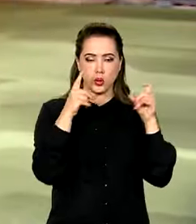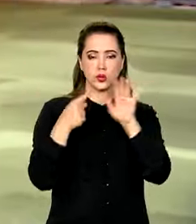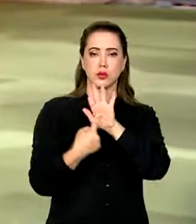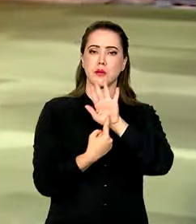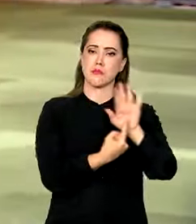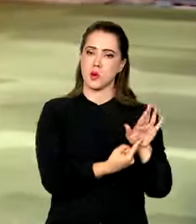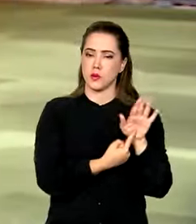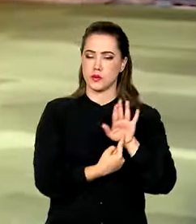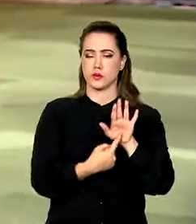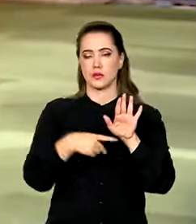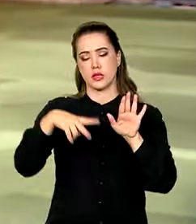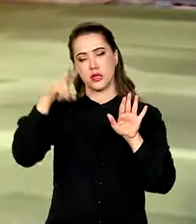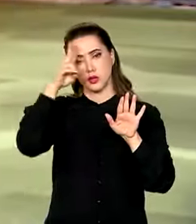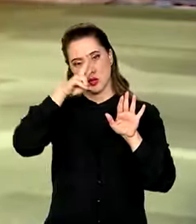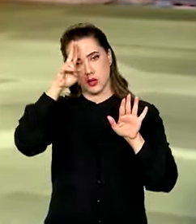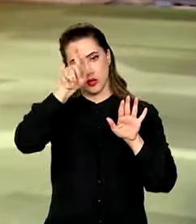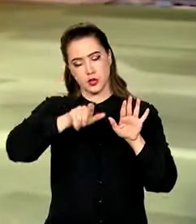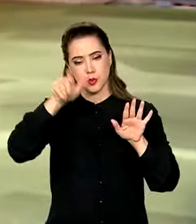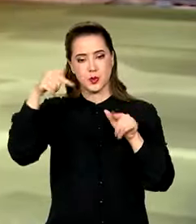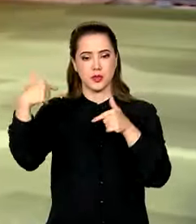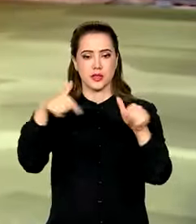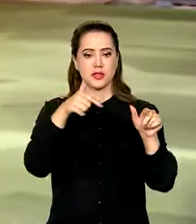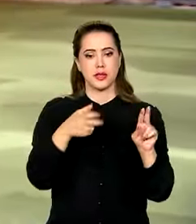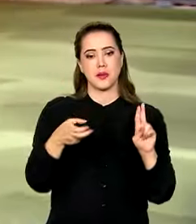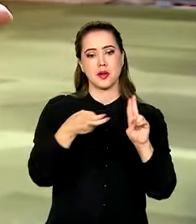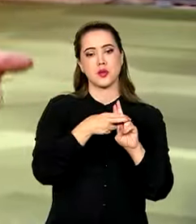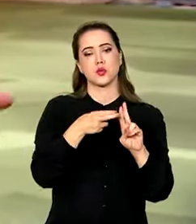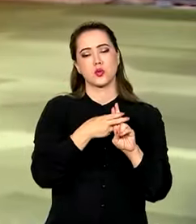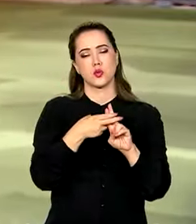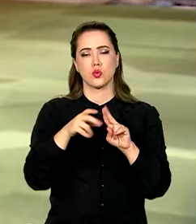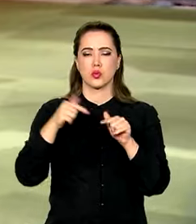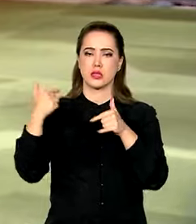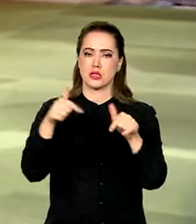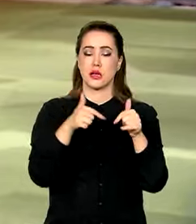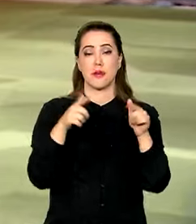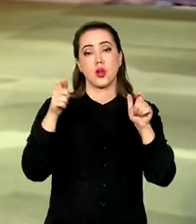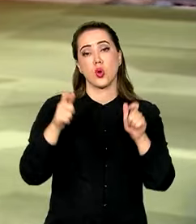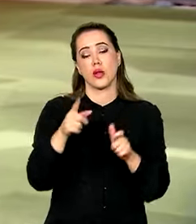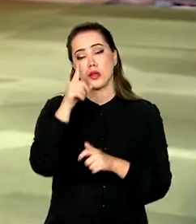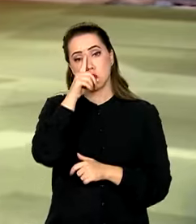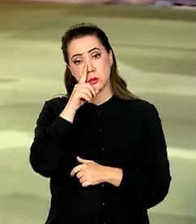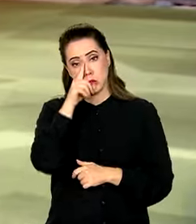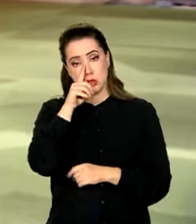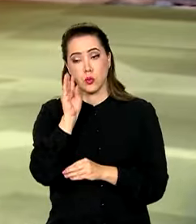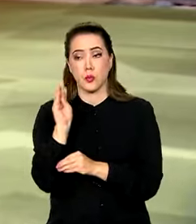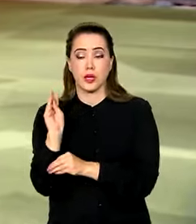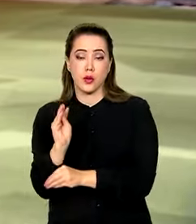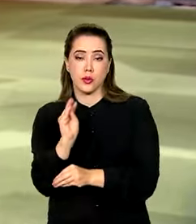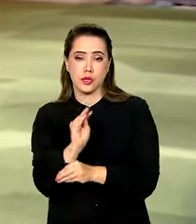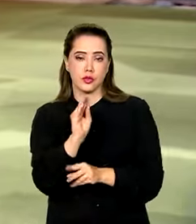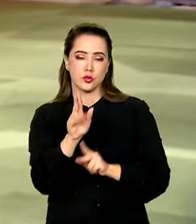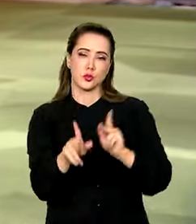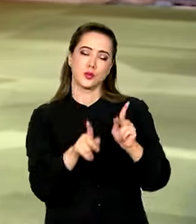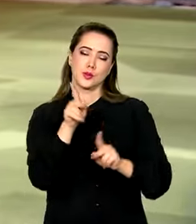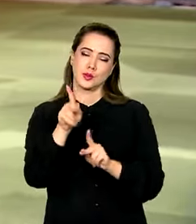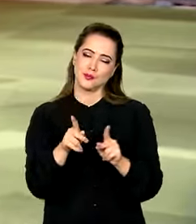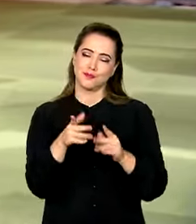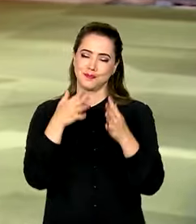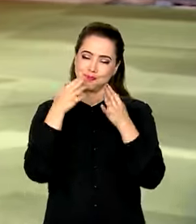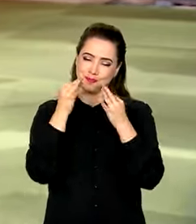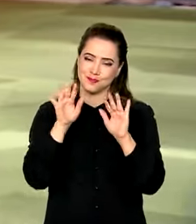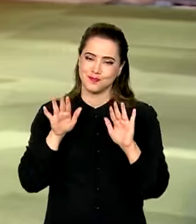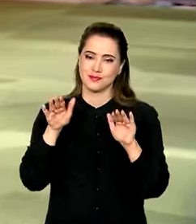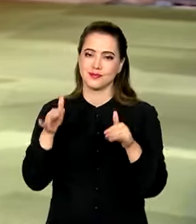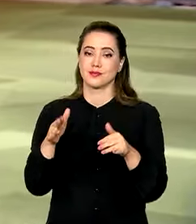pessoas que fazem o SUS acontecer e que atuam em situações de risco para atender a população com cuidado, atenção